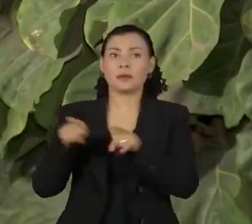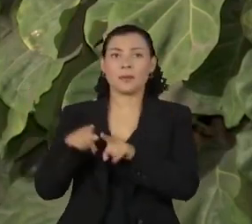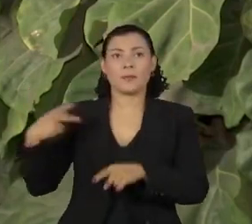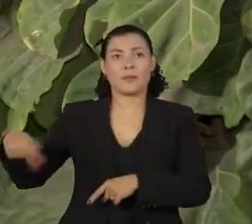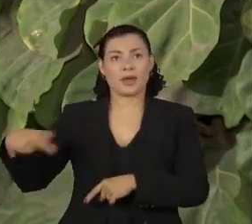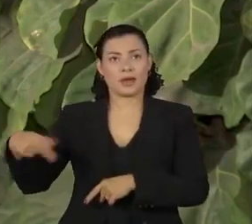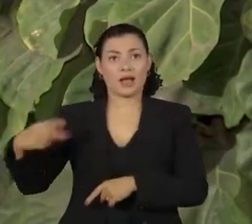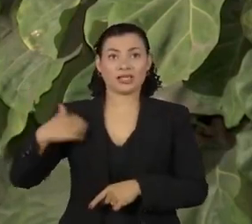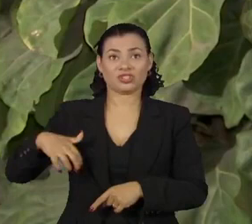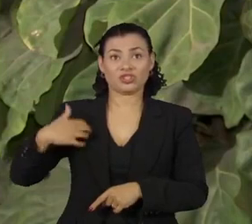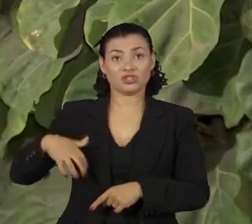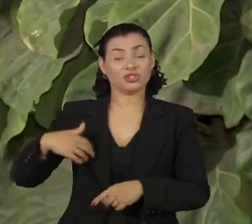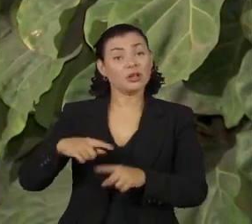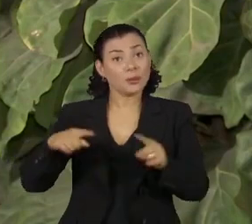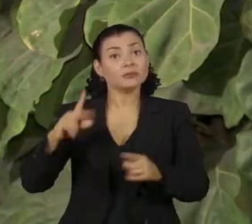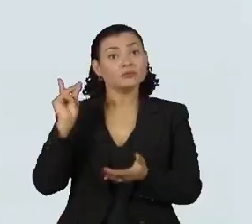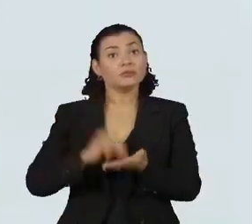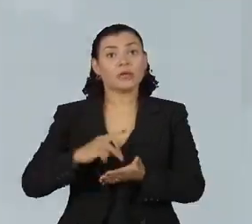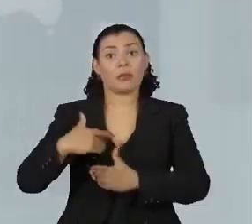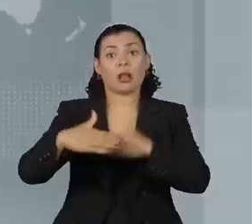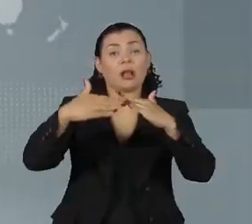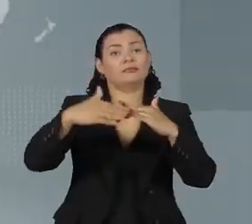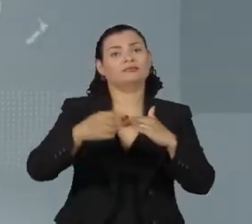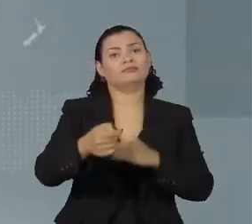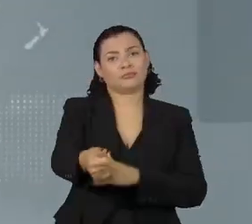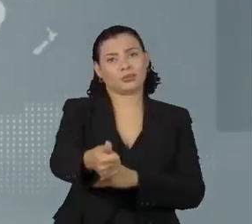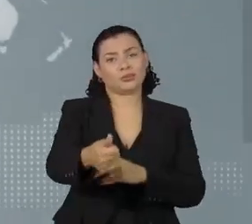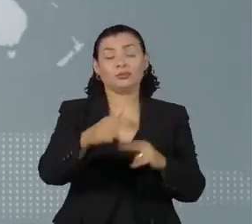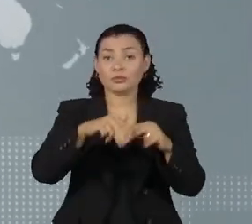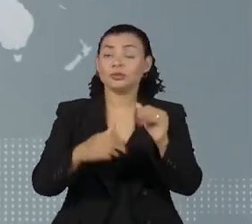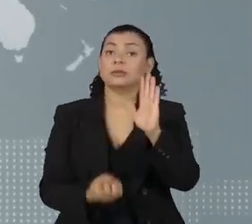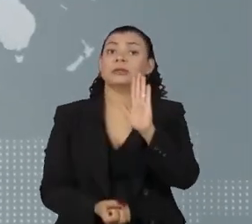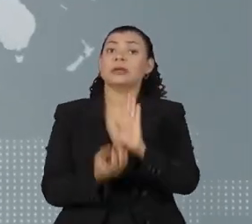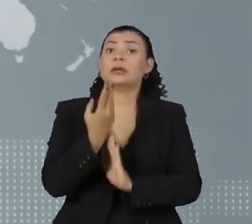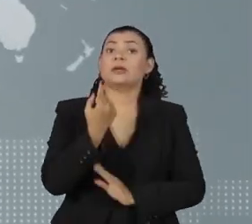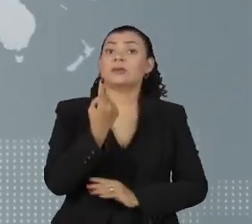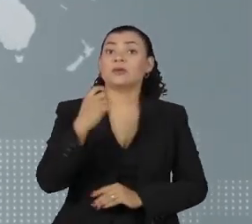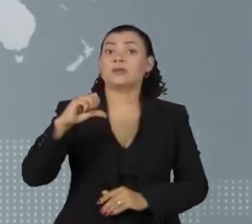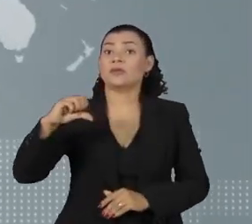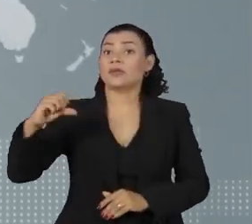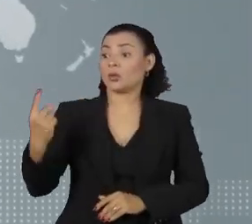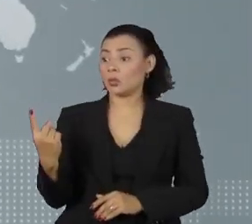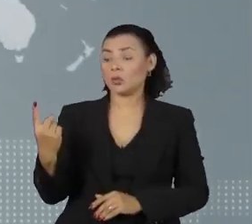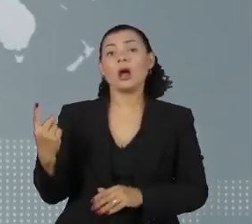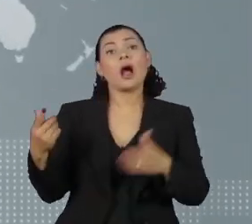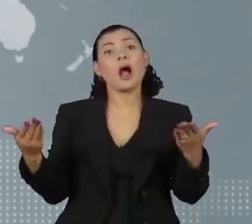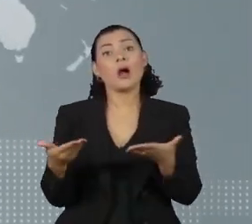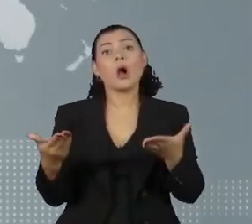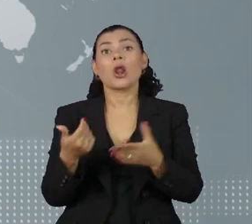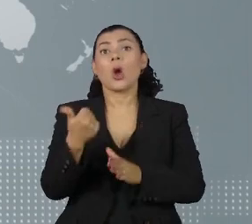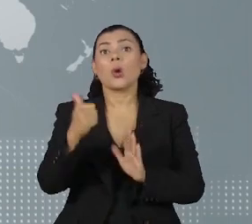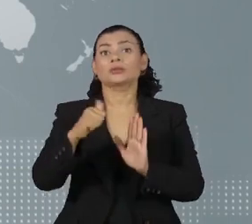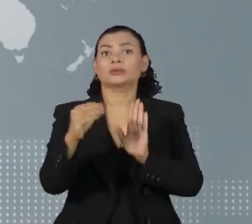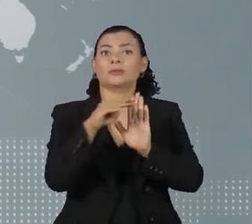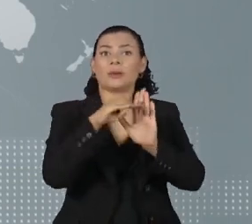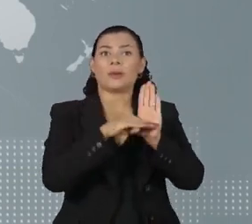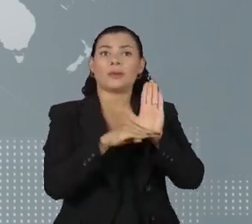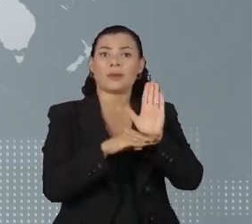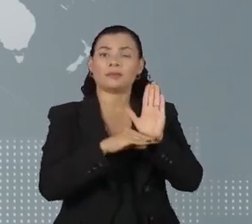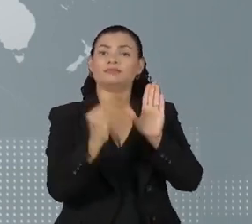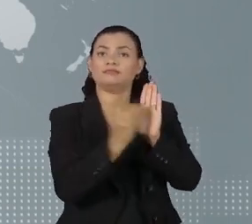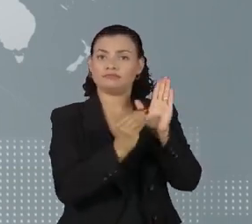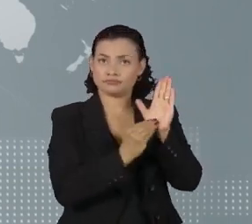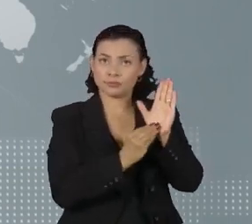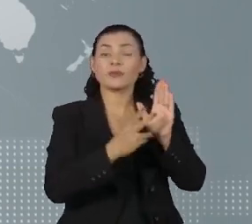o Mercosul pouco avançou. Criado em 1991, o Bloco tem hoje 11 acordos em vigor com